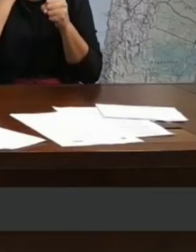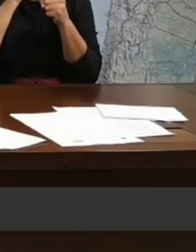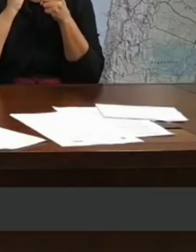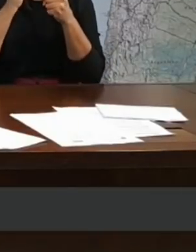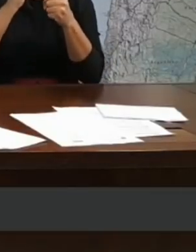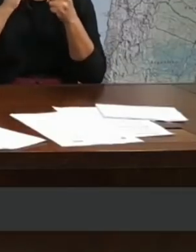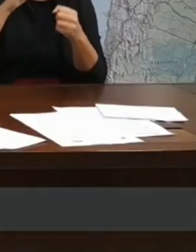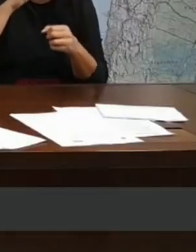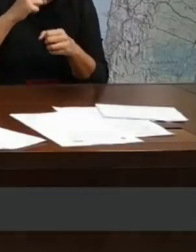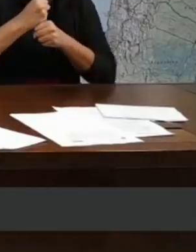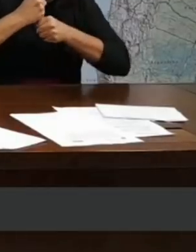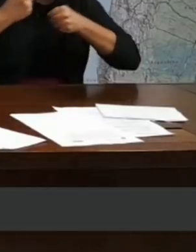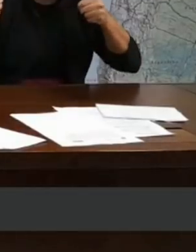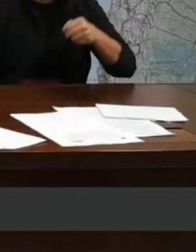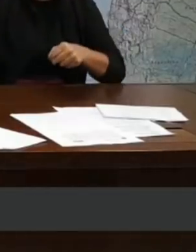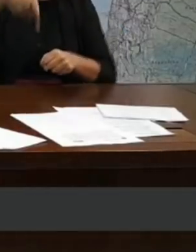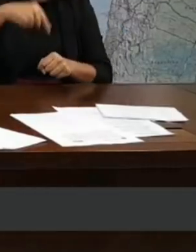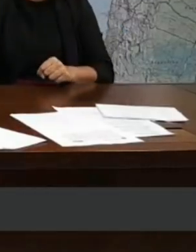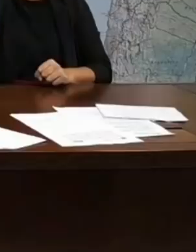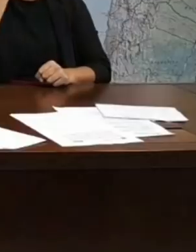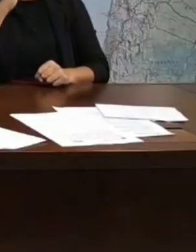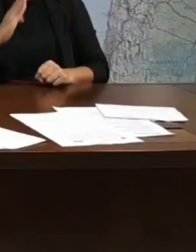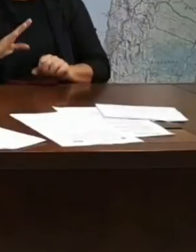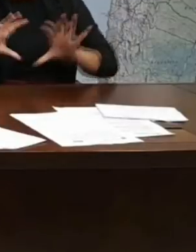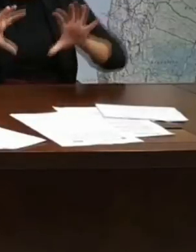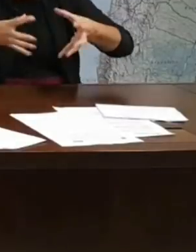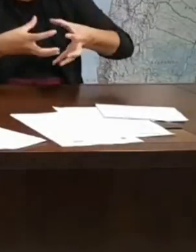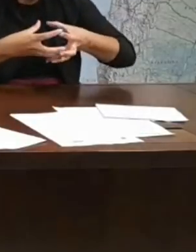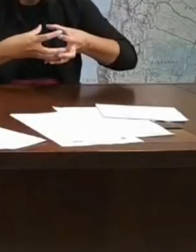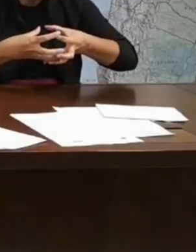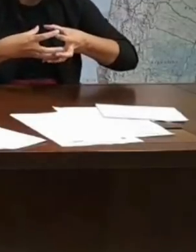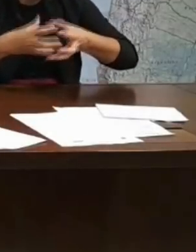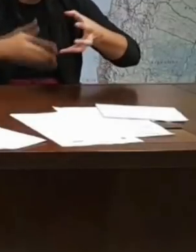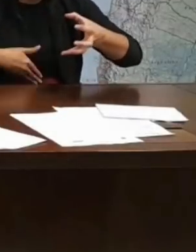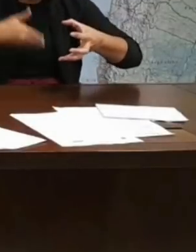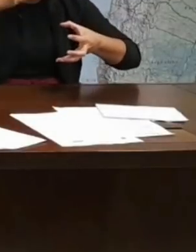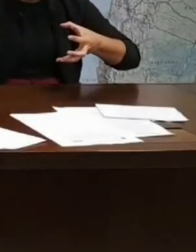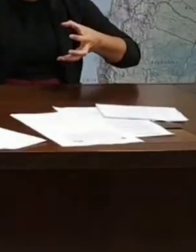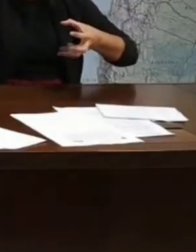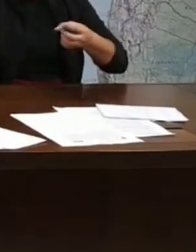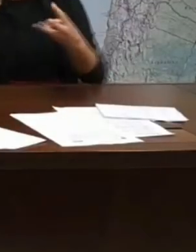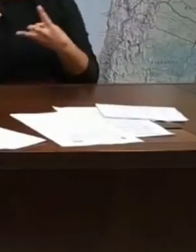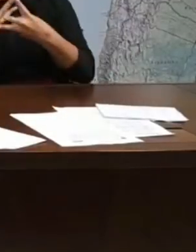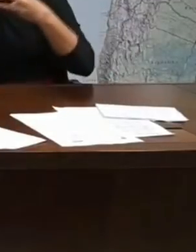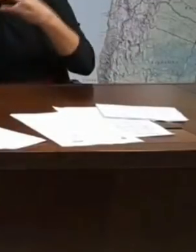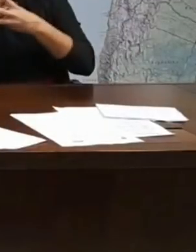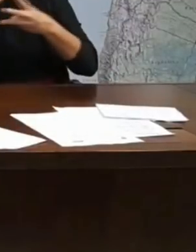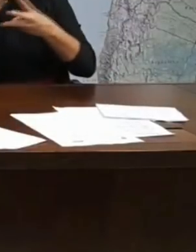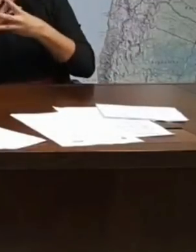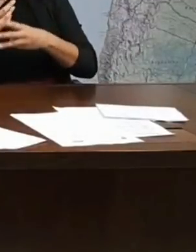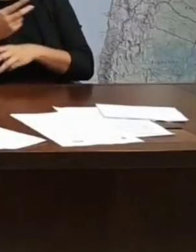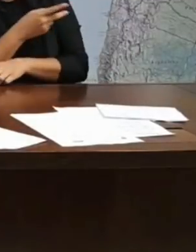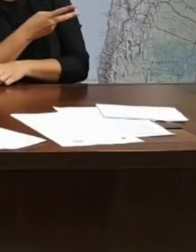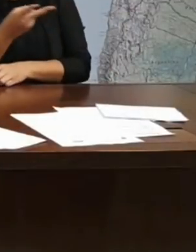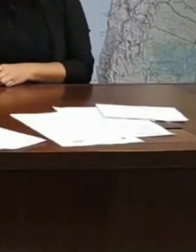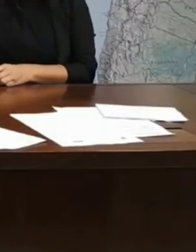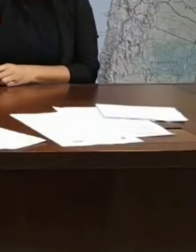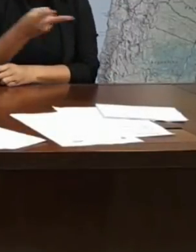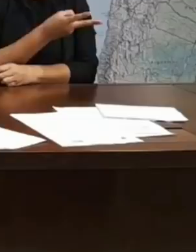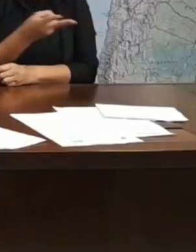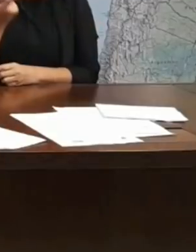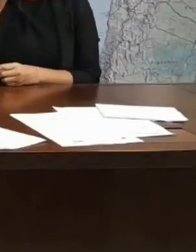É aqui onde talvez a comunidade árabe e os judeus vivam num ambiente